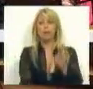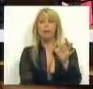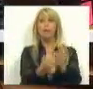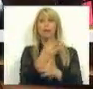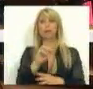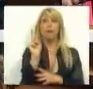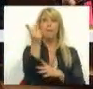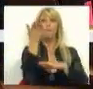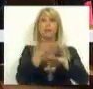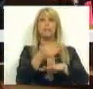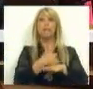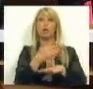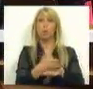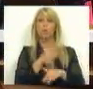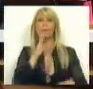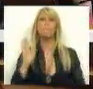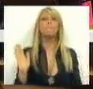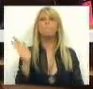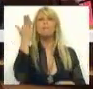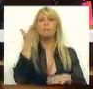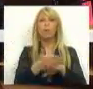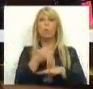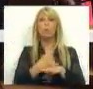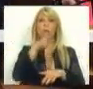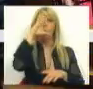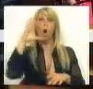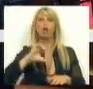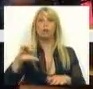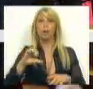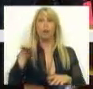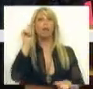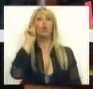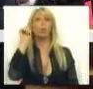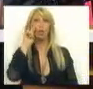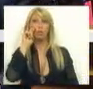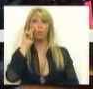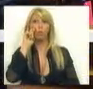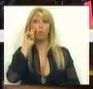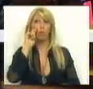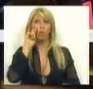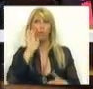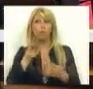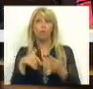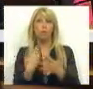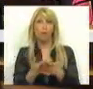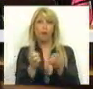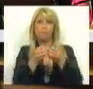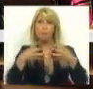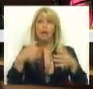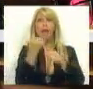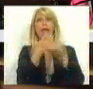dois grandes setores, mas mais particularmente para o setor do operio e turismo, do alargamento do emprego